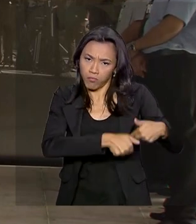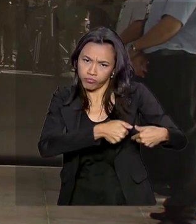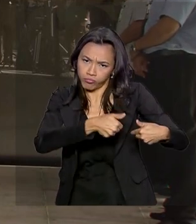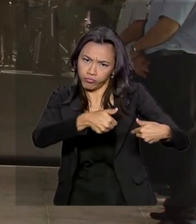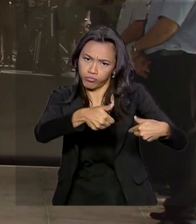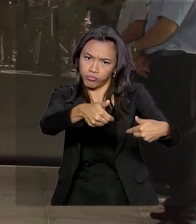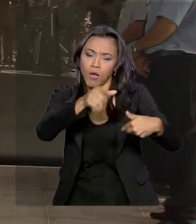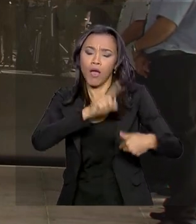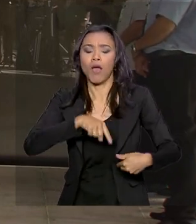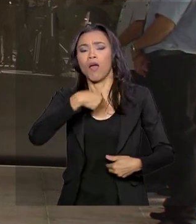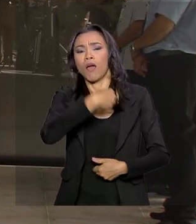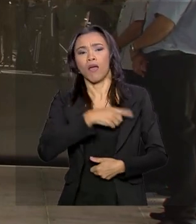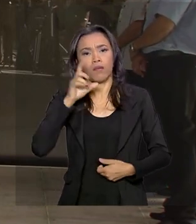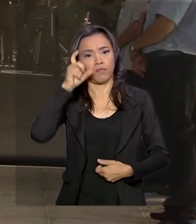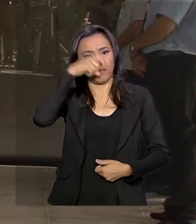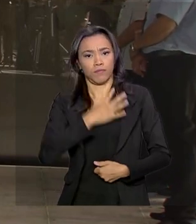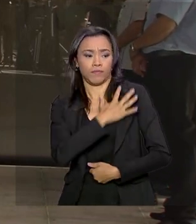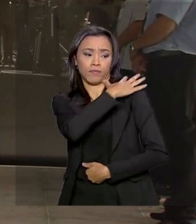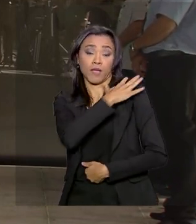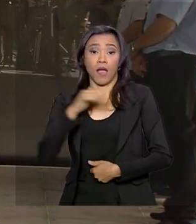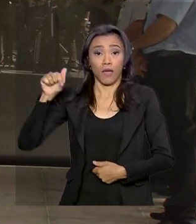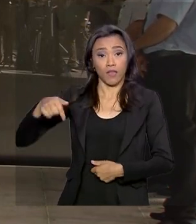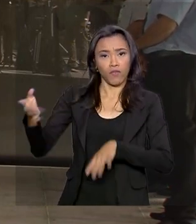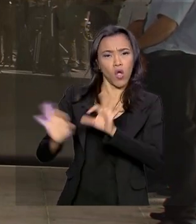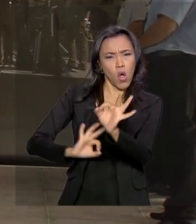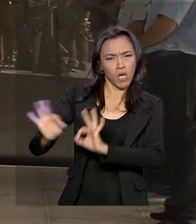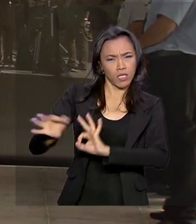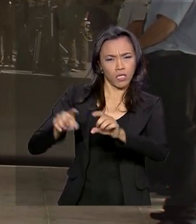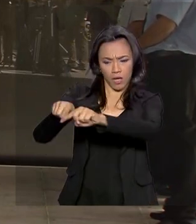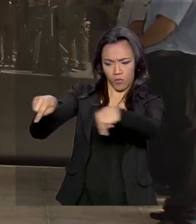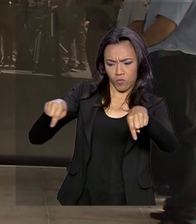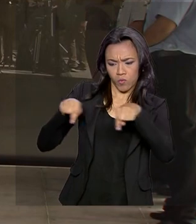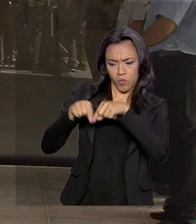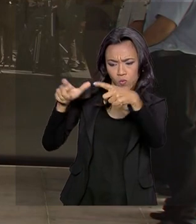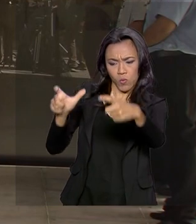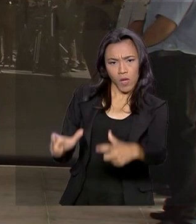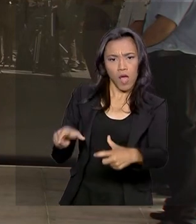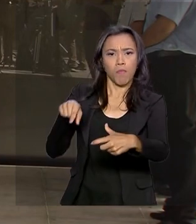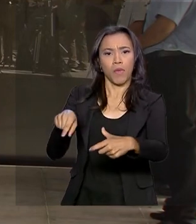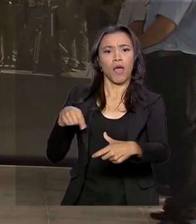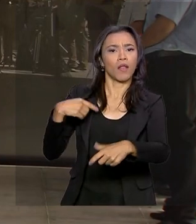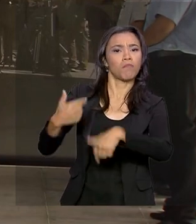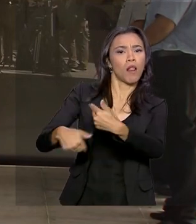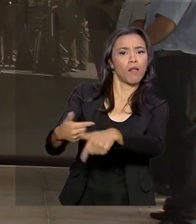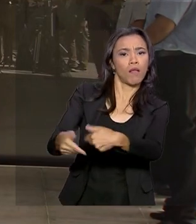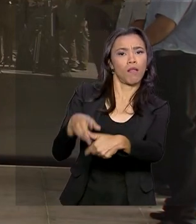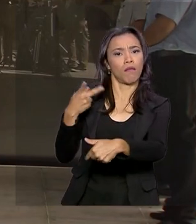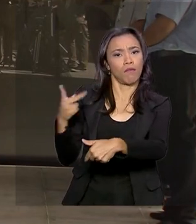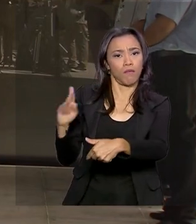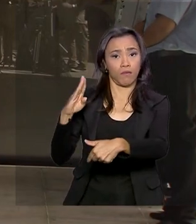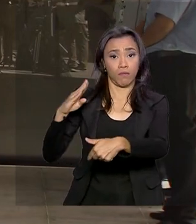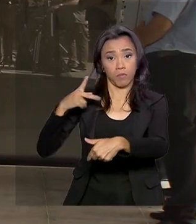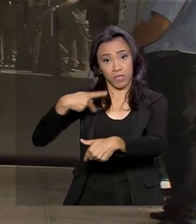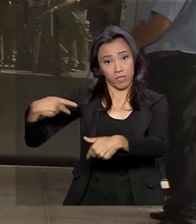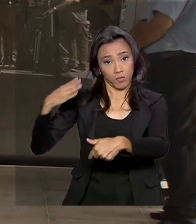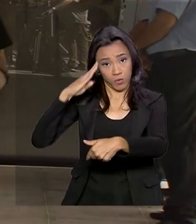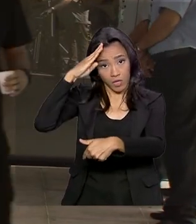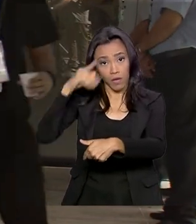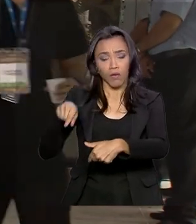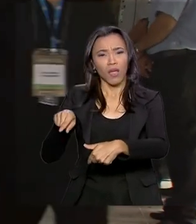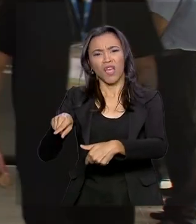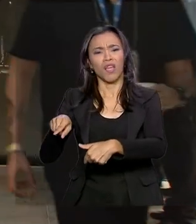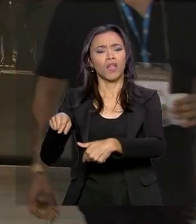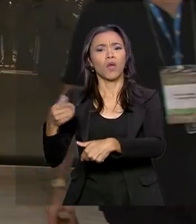estrutura para que o presidente possa fazer despachos. O presidente Jair Bolsonaro não deve passar por nenhum outro